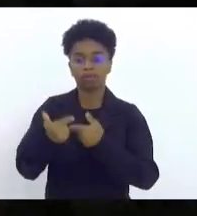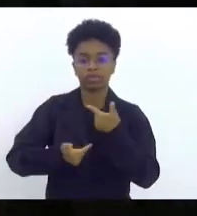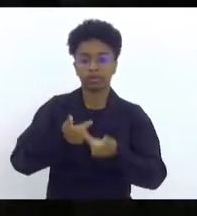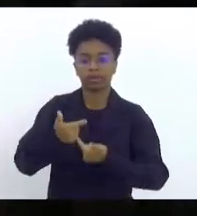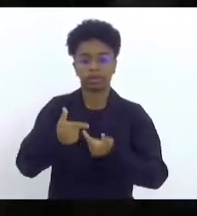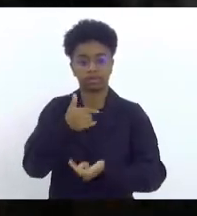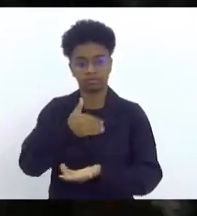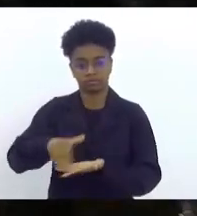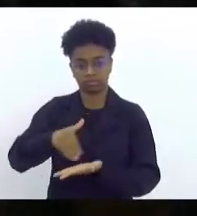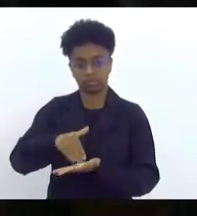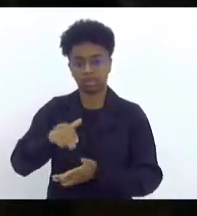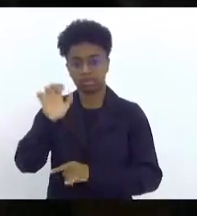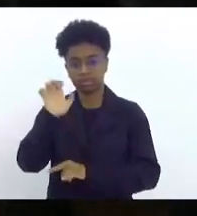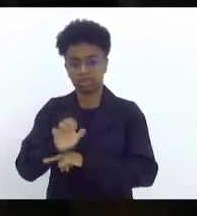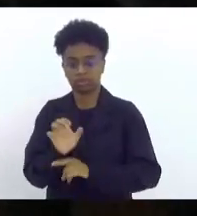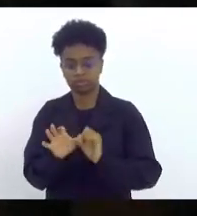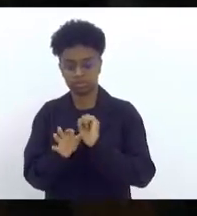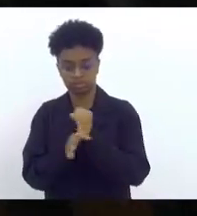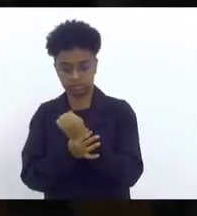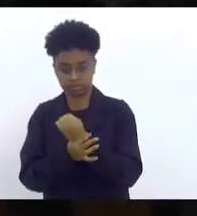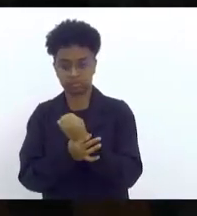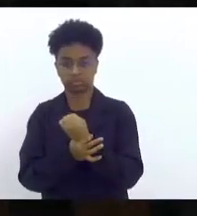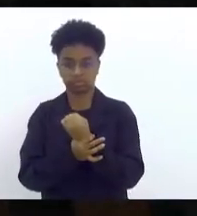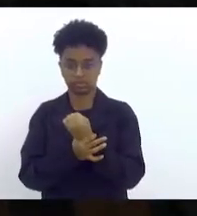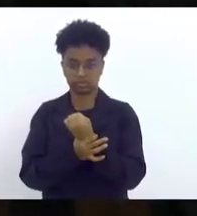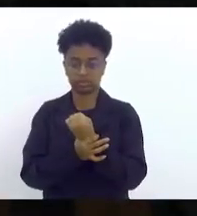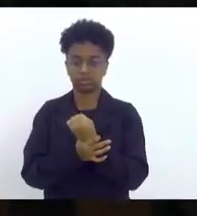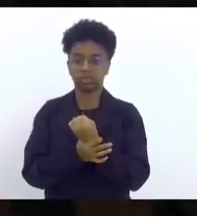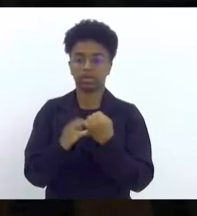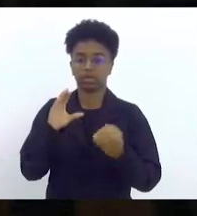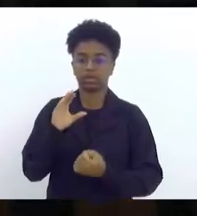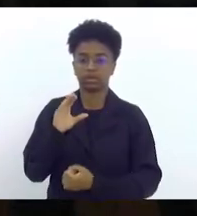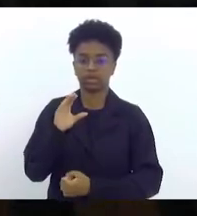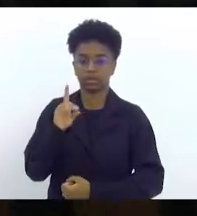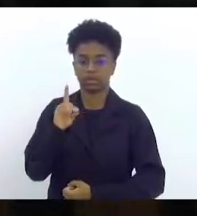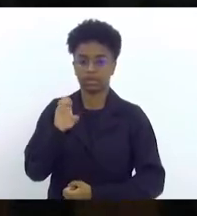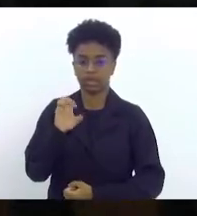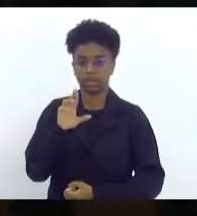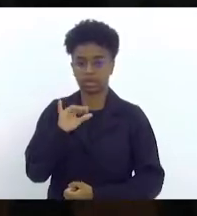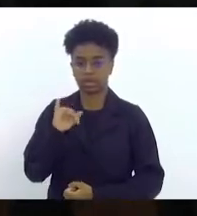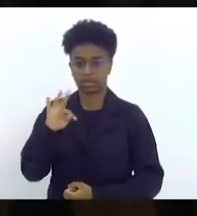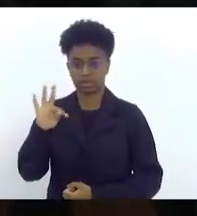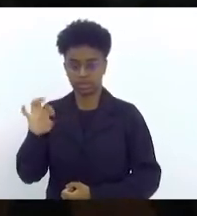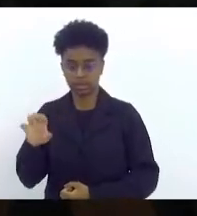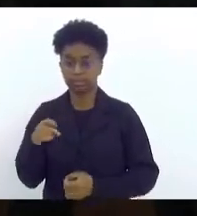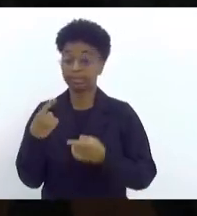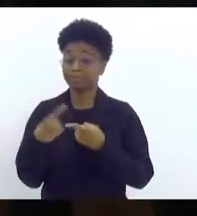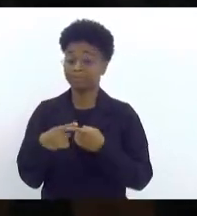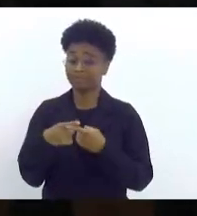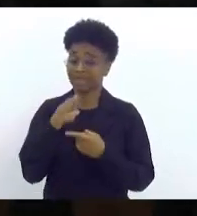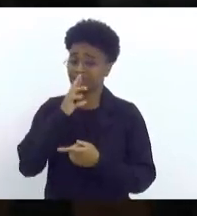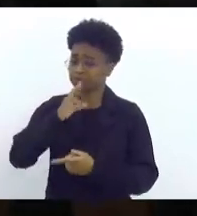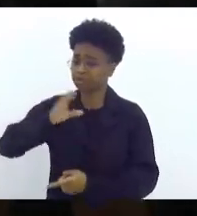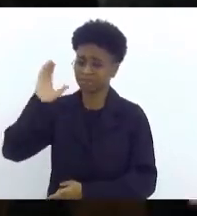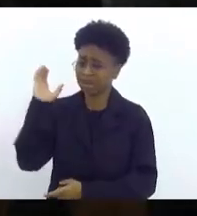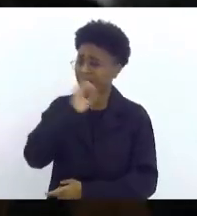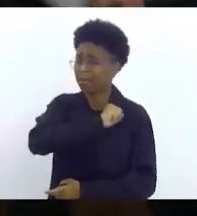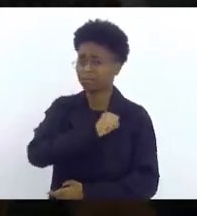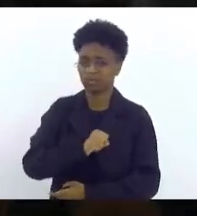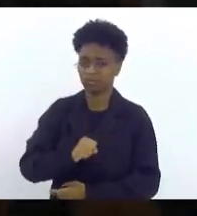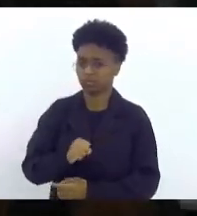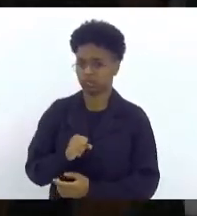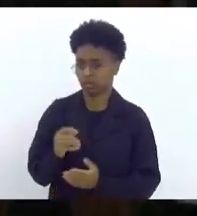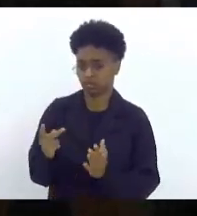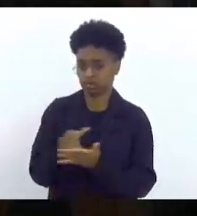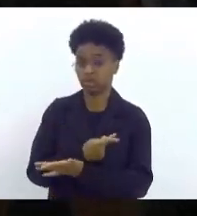de segurança de São Paulo, deputado Rodrigo Amorir, o capitão Derrite, que a resposta foi de imediato, e